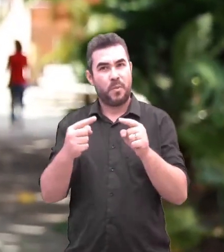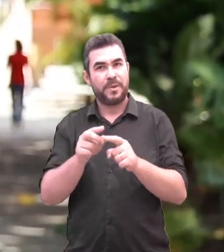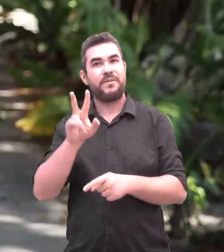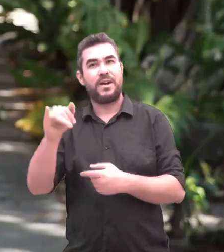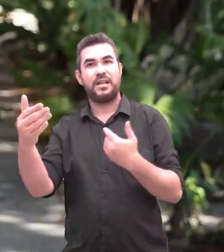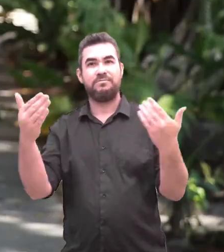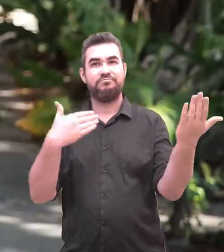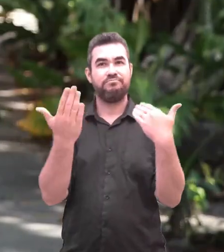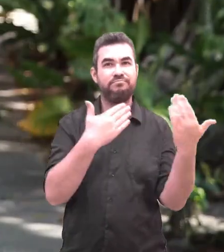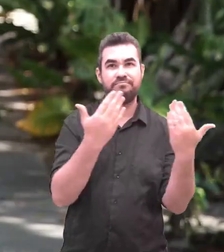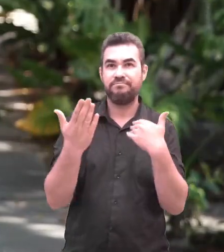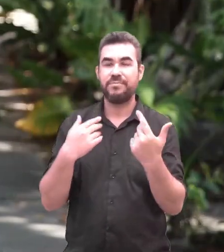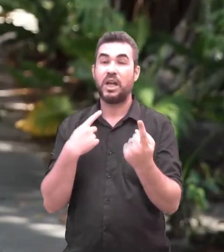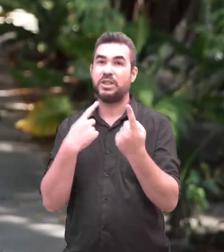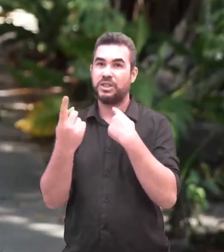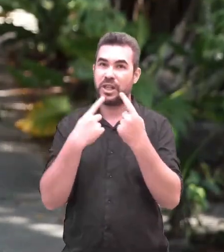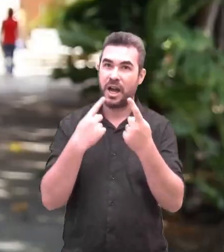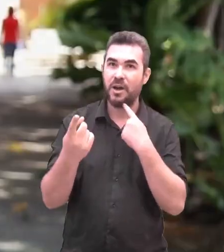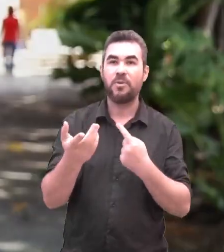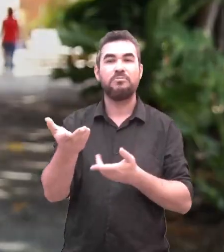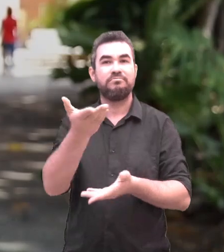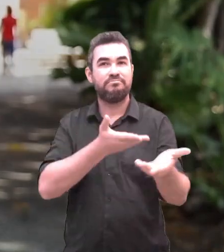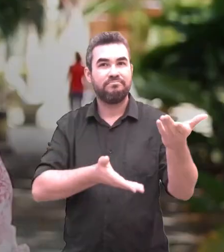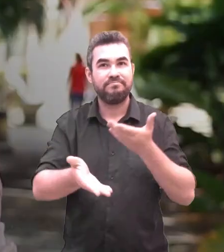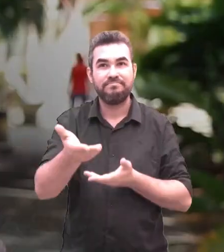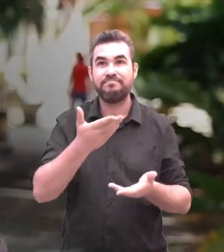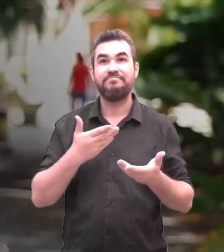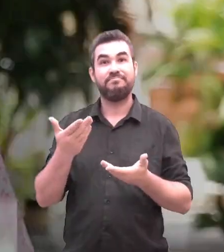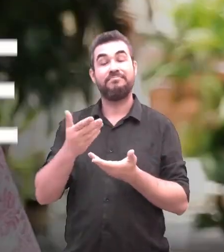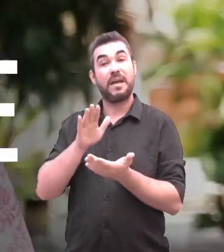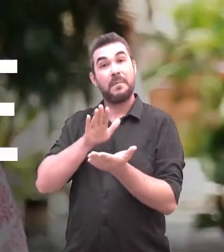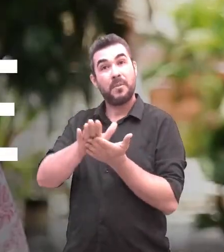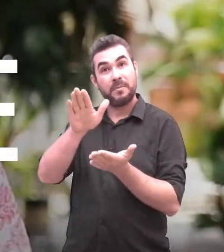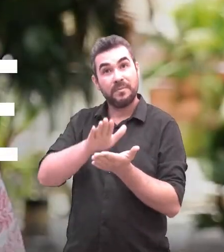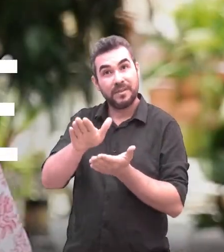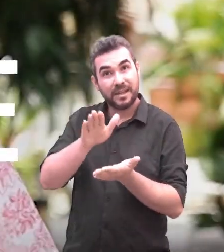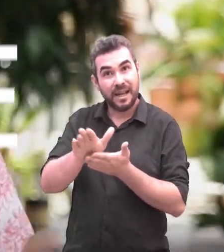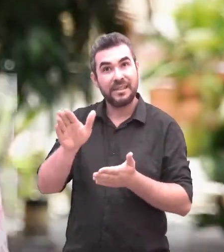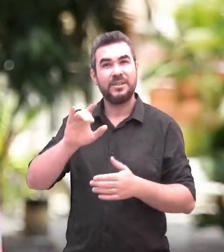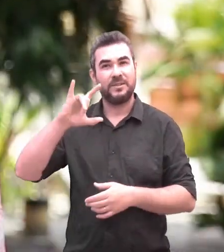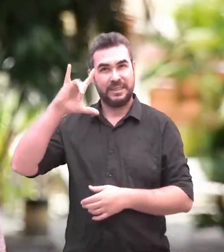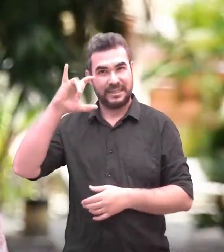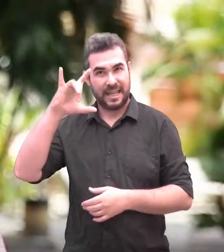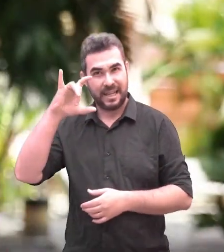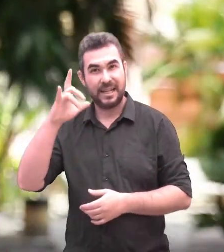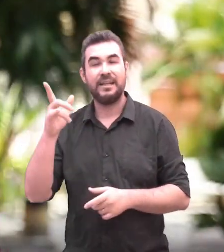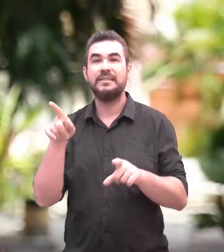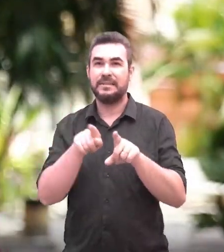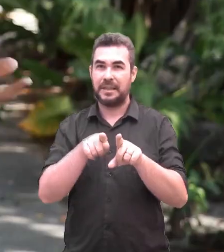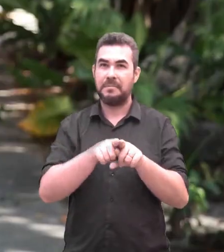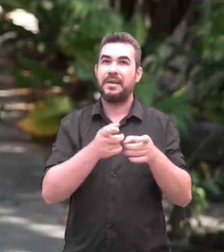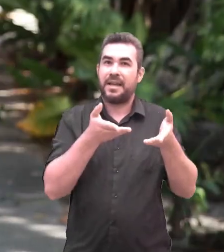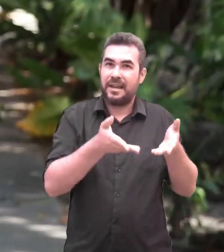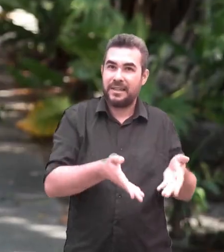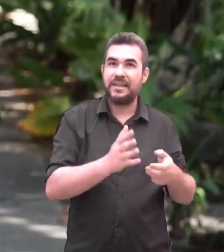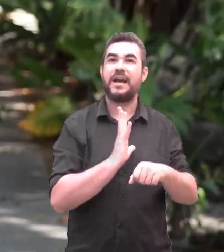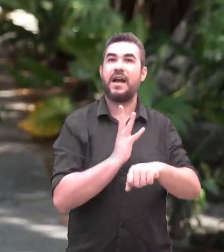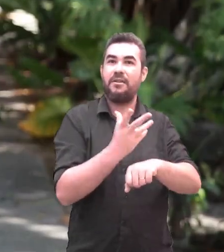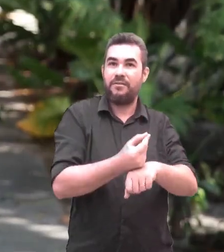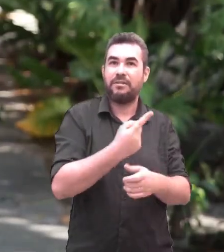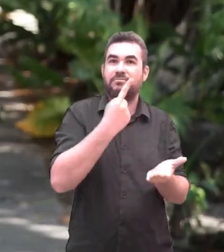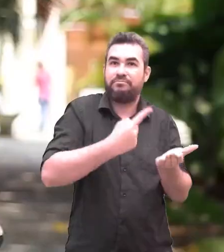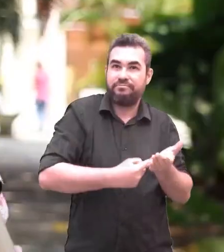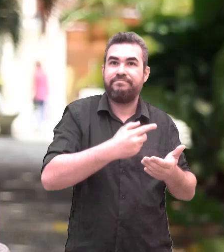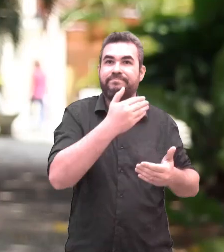ampliado. O Conexão passa a ser também espaço de diálogo, interação e proximidade entre a UFC e seus servidores. Não só através do